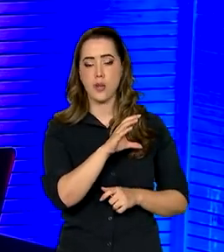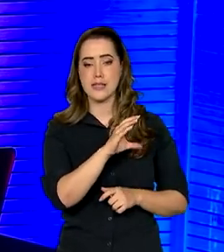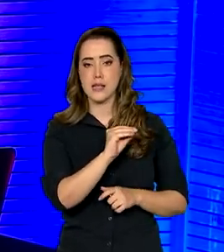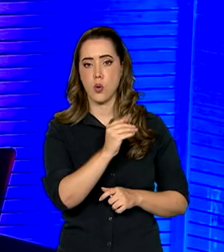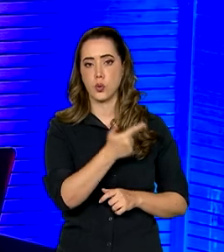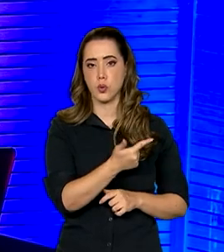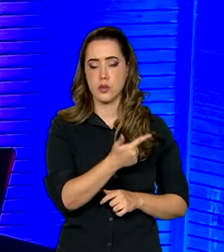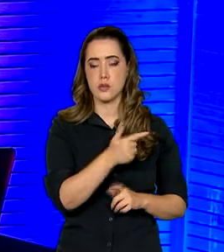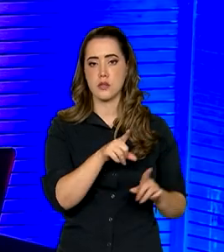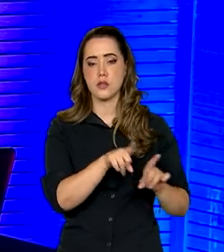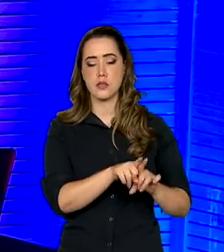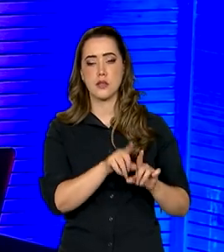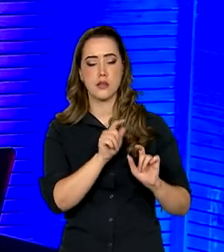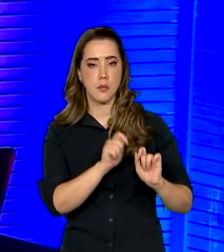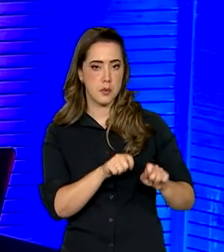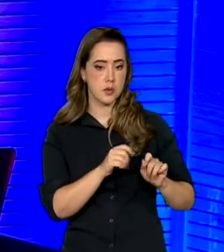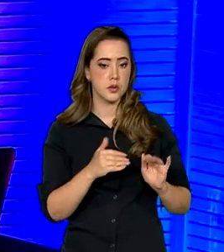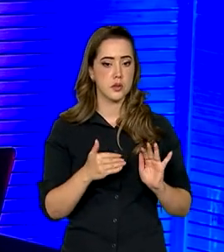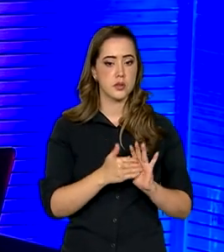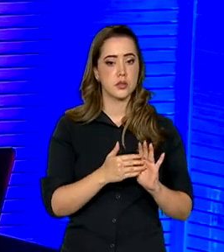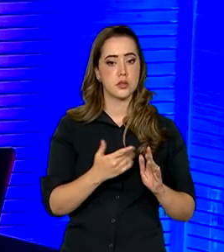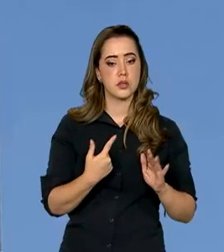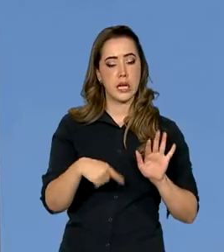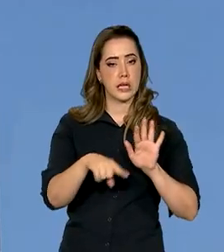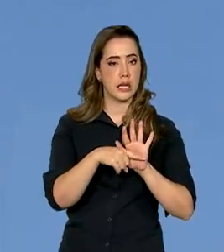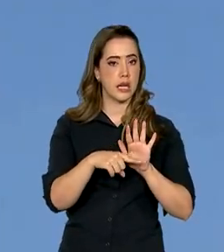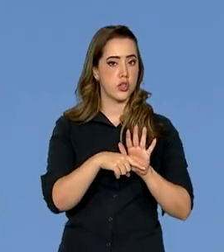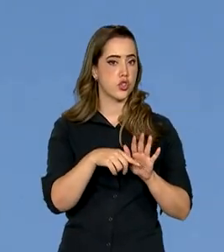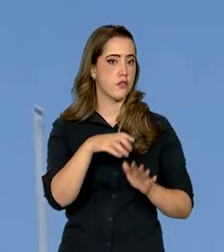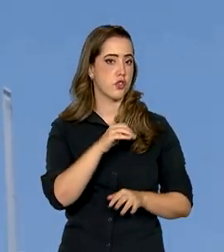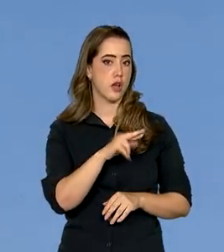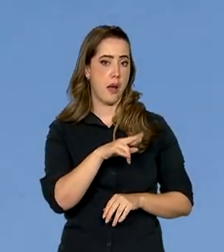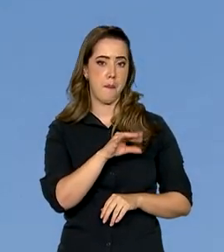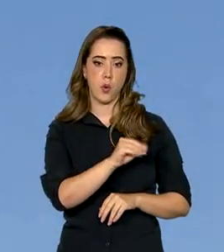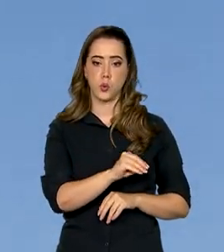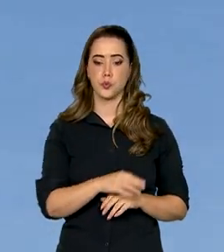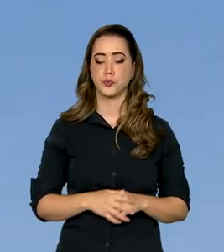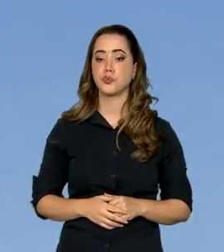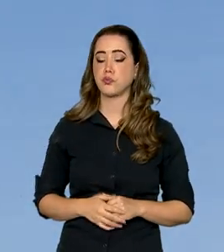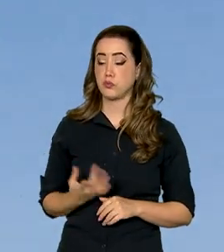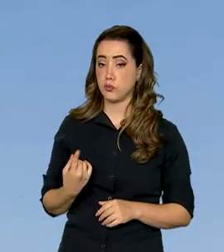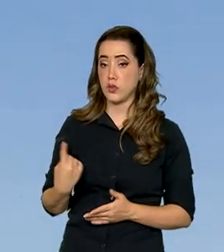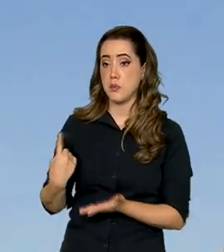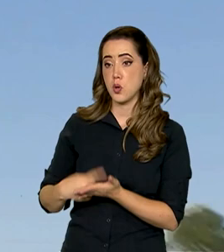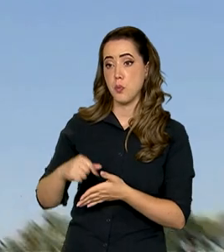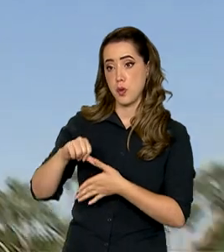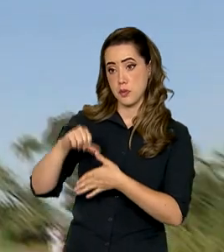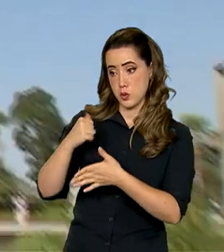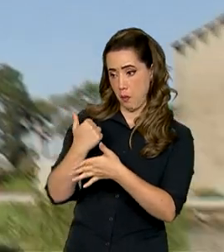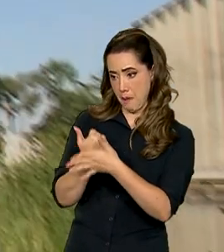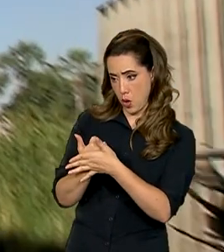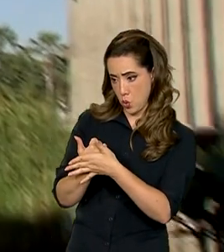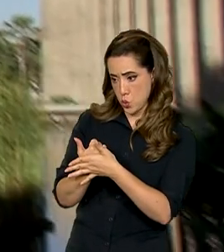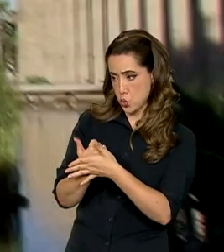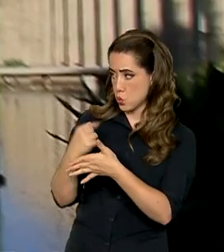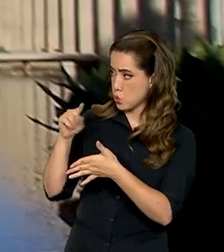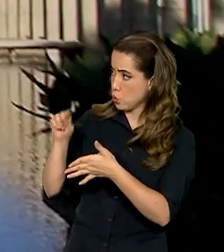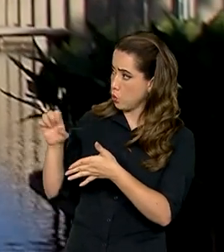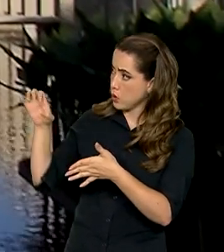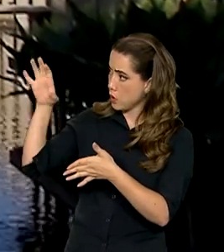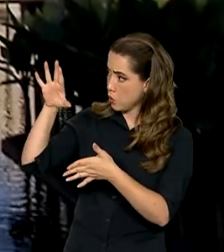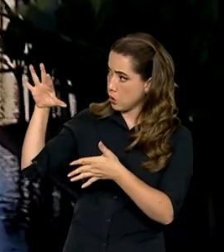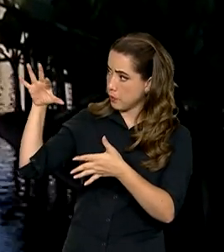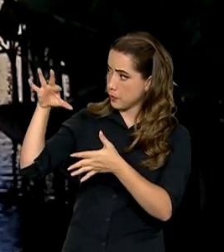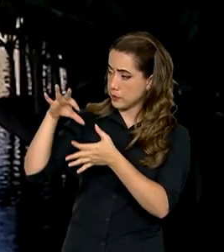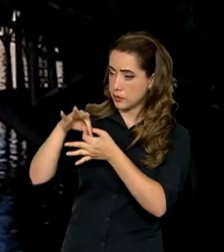tenham até uma pegada negativa de carbono. Haddad também falou sobre o Acordo Mercosul-União Europeia, que está sendo